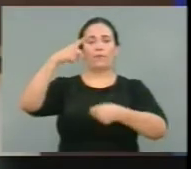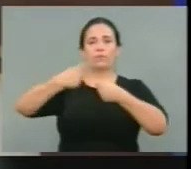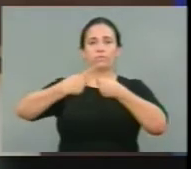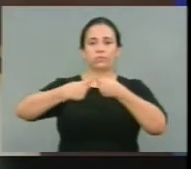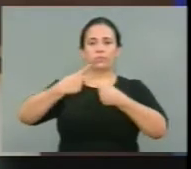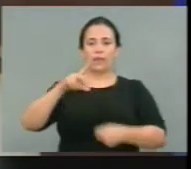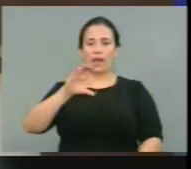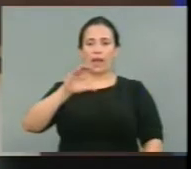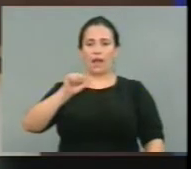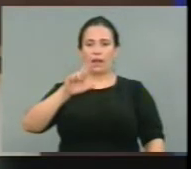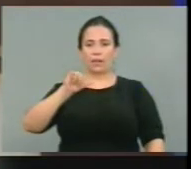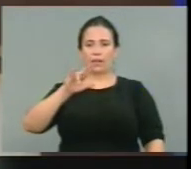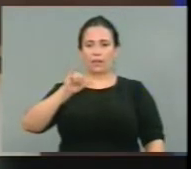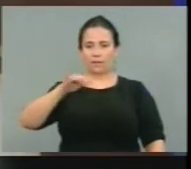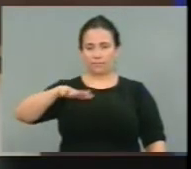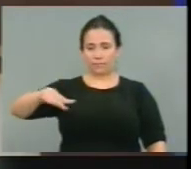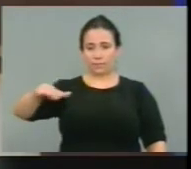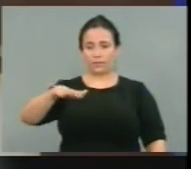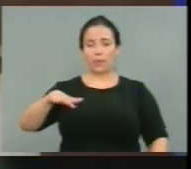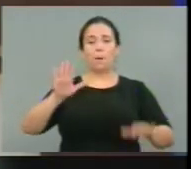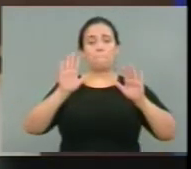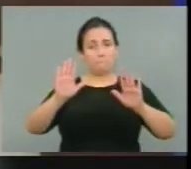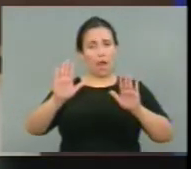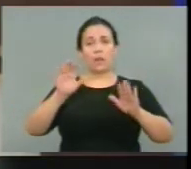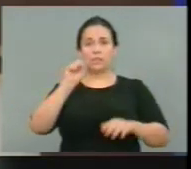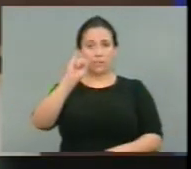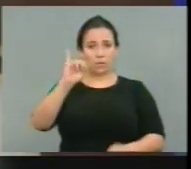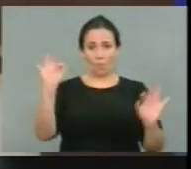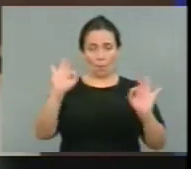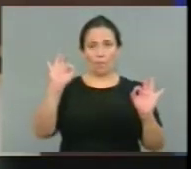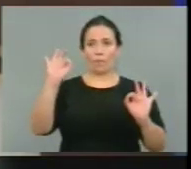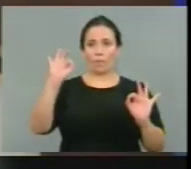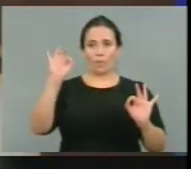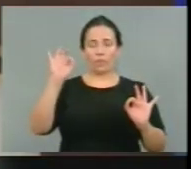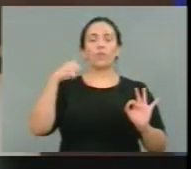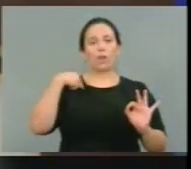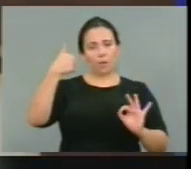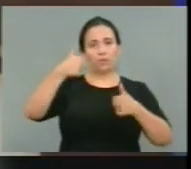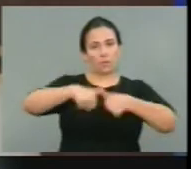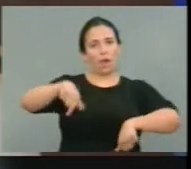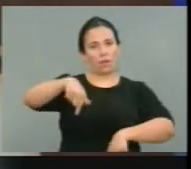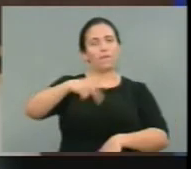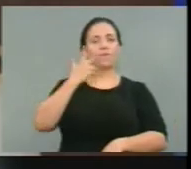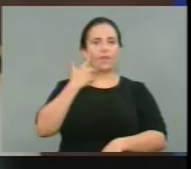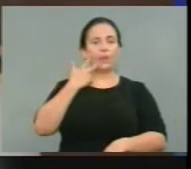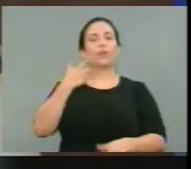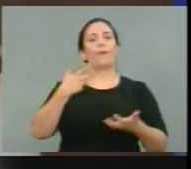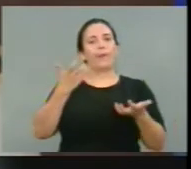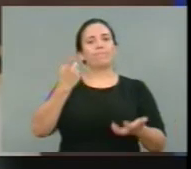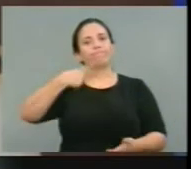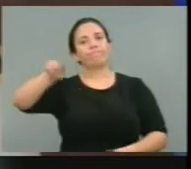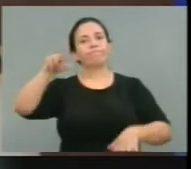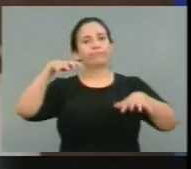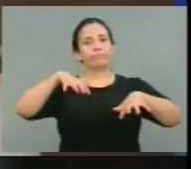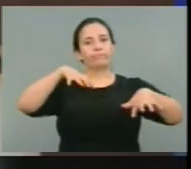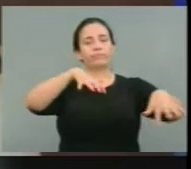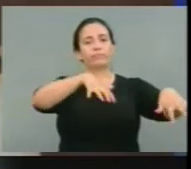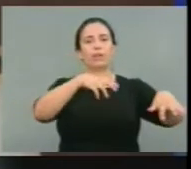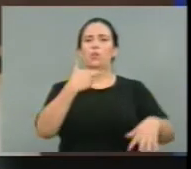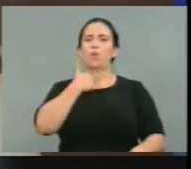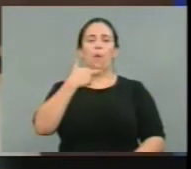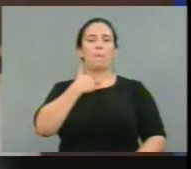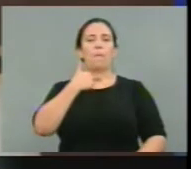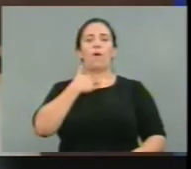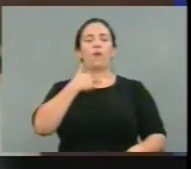tarefas. Mas, se não, estaria também lá. O que é necessário alertar. Não podemos naturalizar a violência.